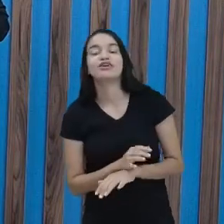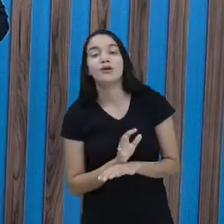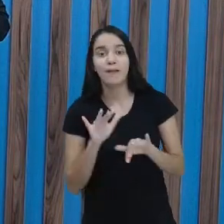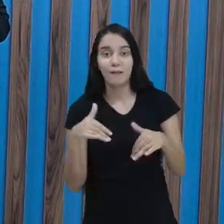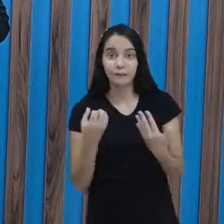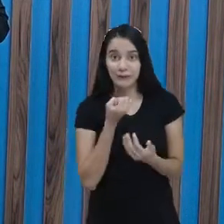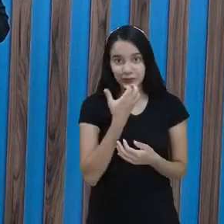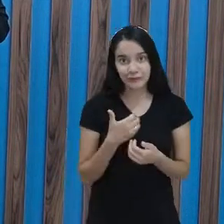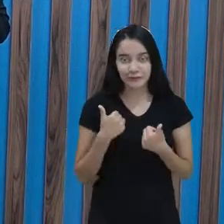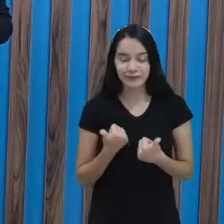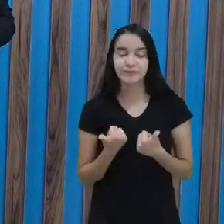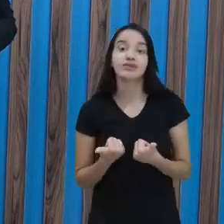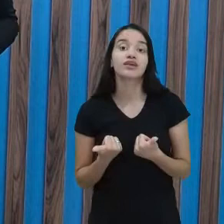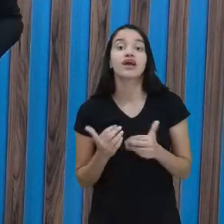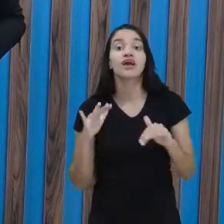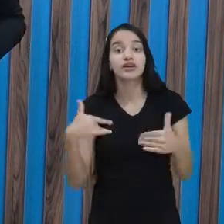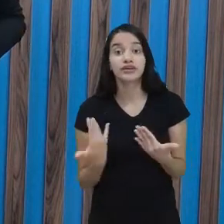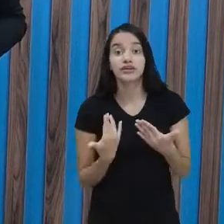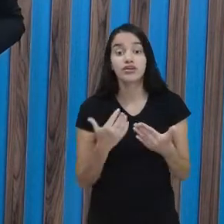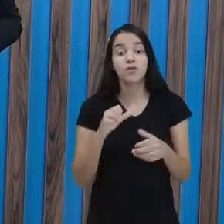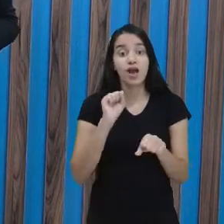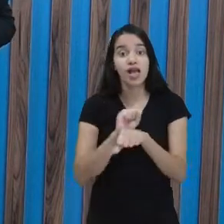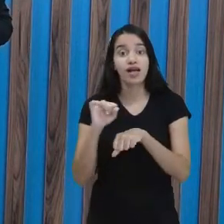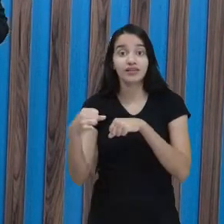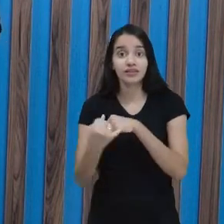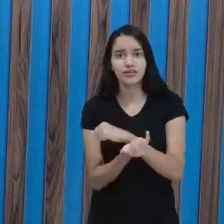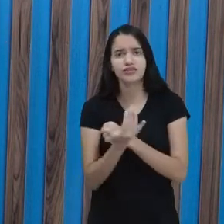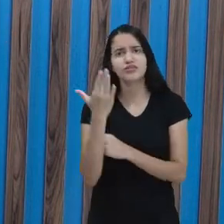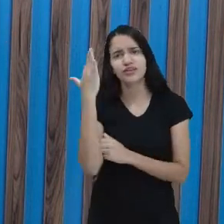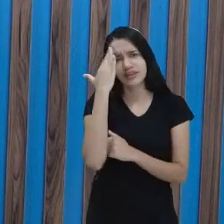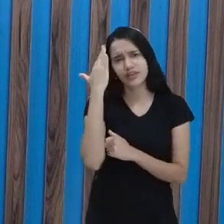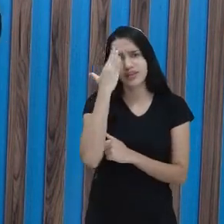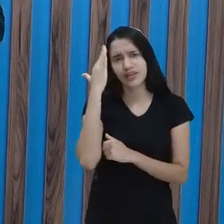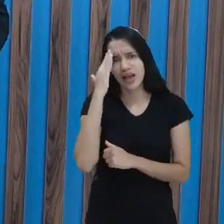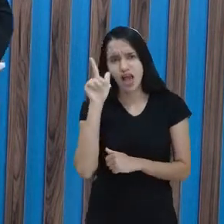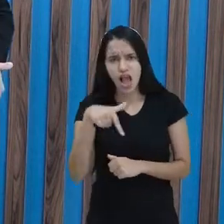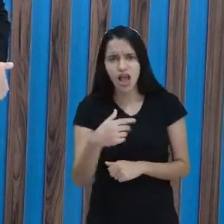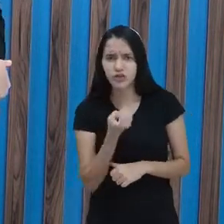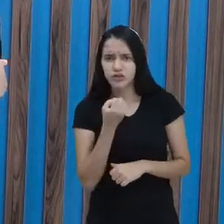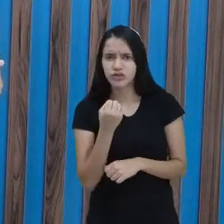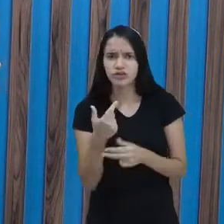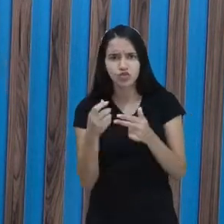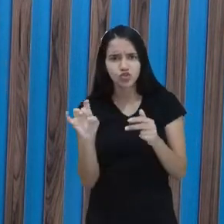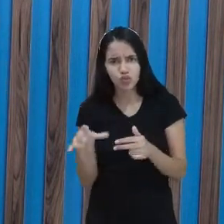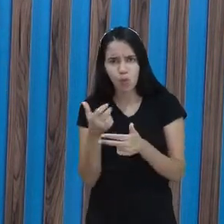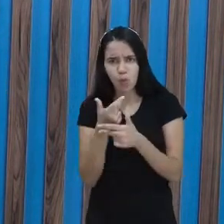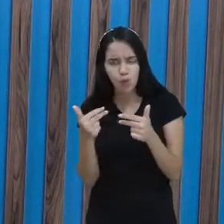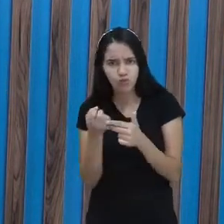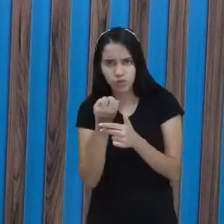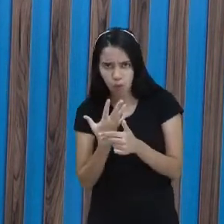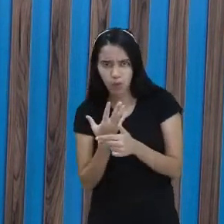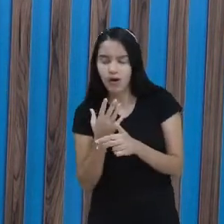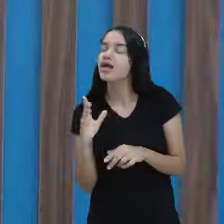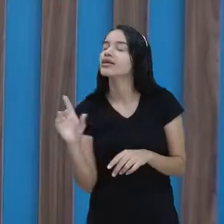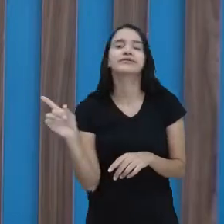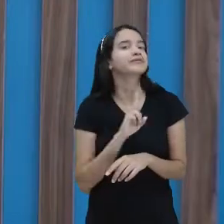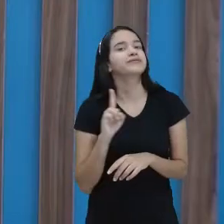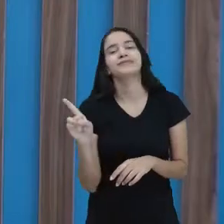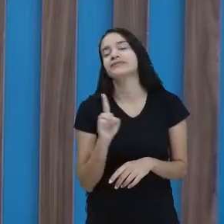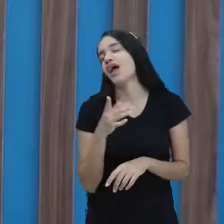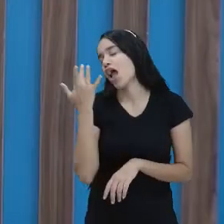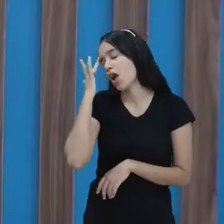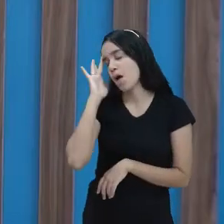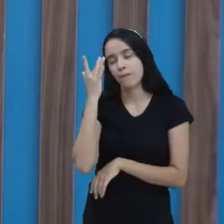Muito bem, gente. Então, isso é adjetivo, entenderam? Mas será que adjetivo é só coisa boa, professora Cátia? Não, né? Eu